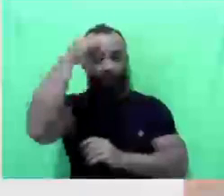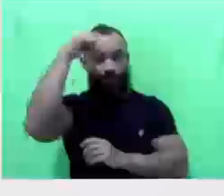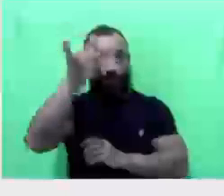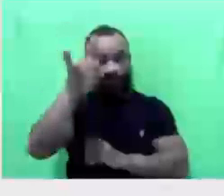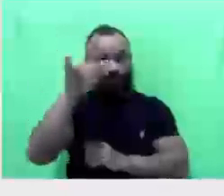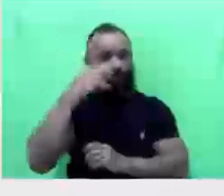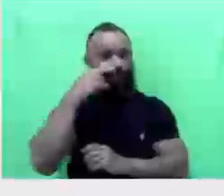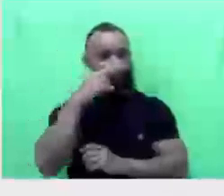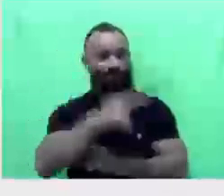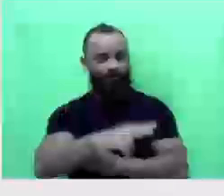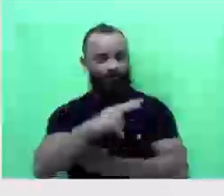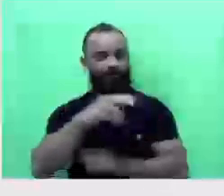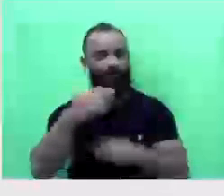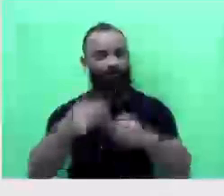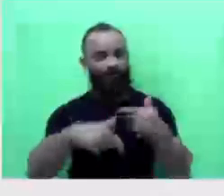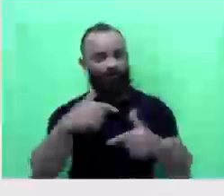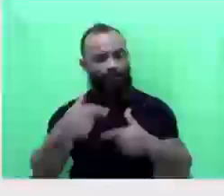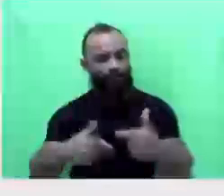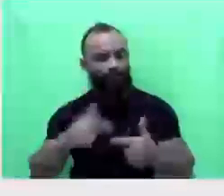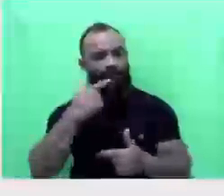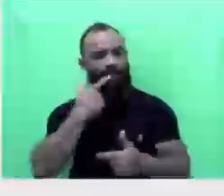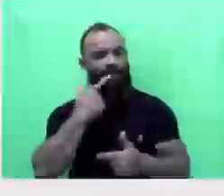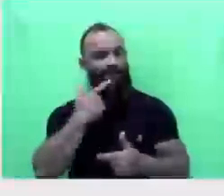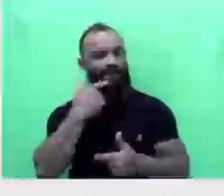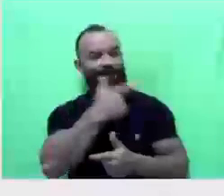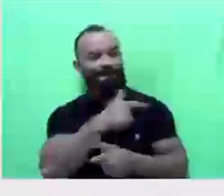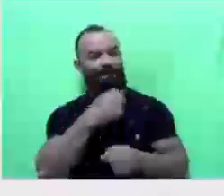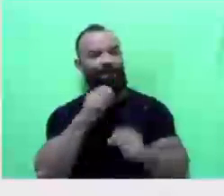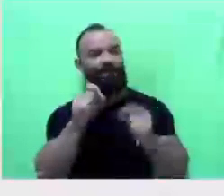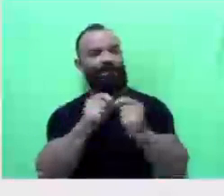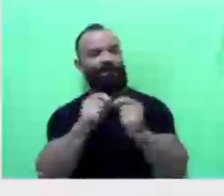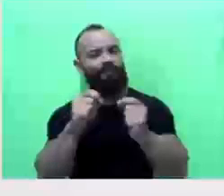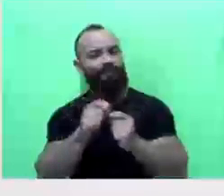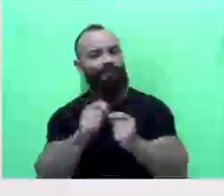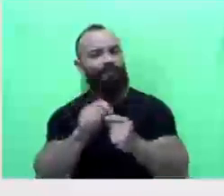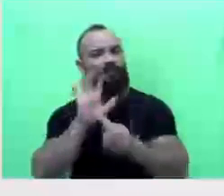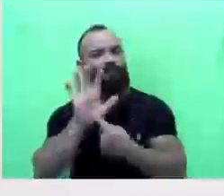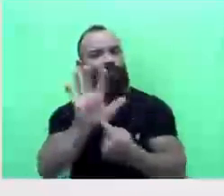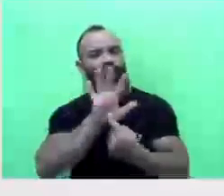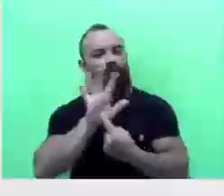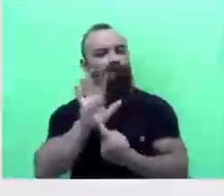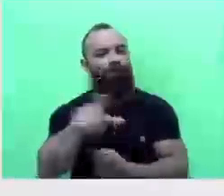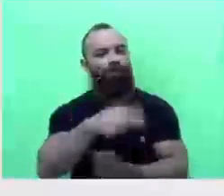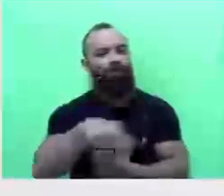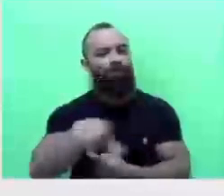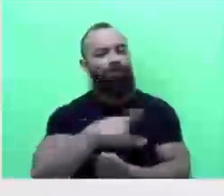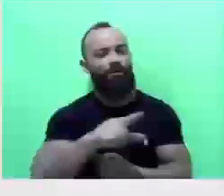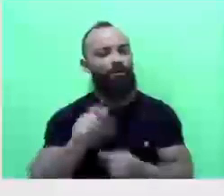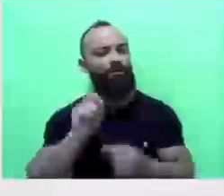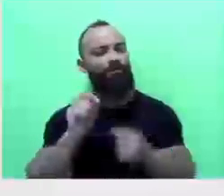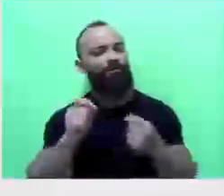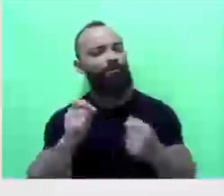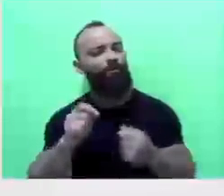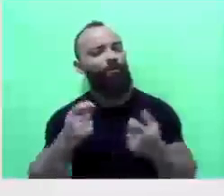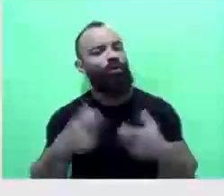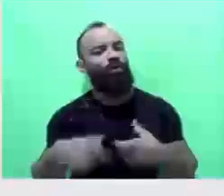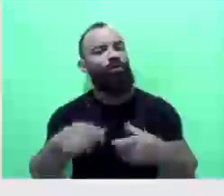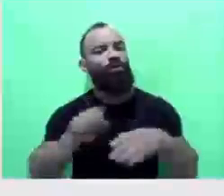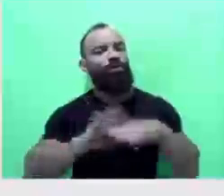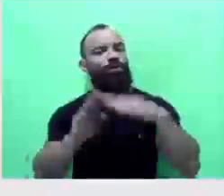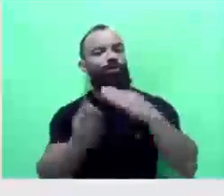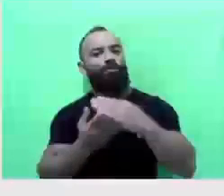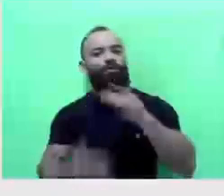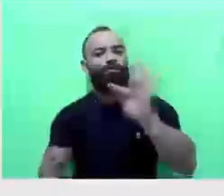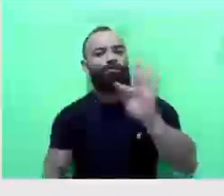grande trabalho que está sendo feito ali. Eu mostro a vocês a servidão Daniel João de Souza, aqui no bairro Os Fundos.